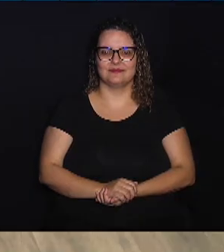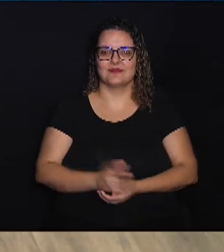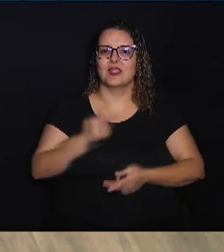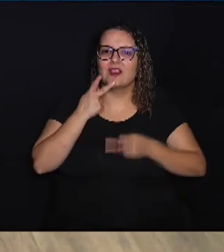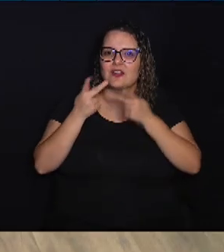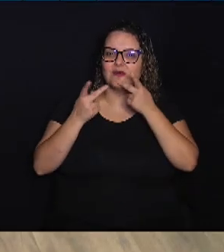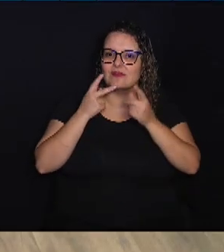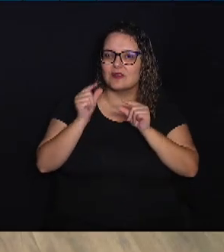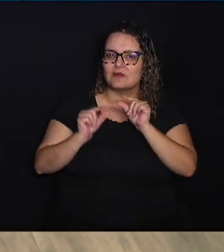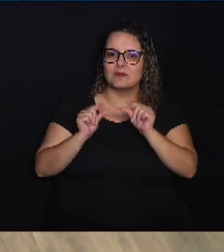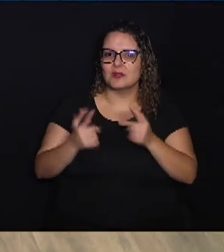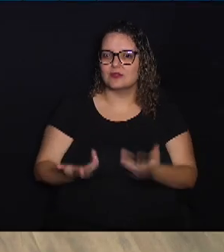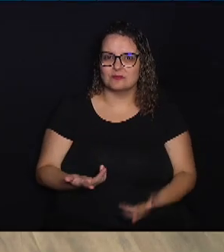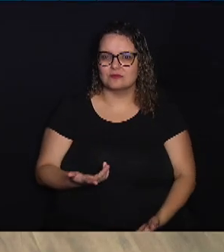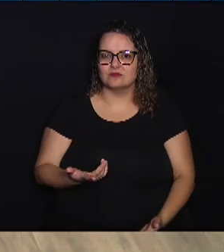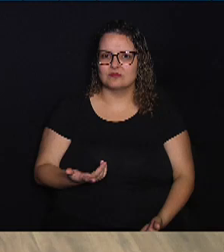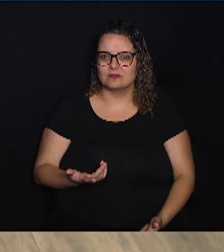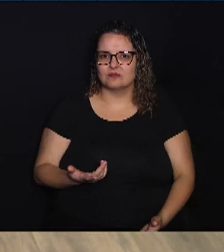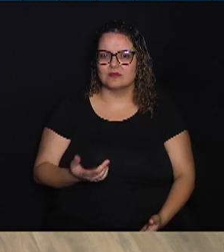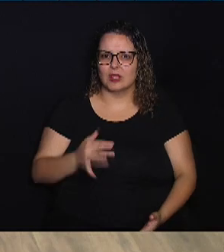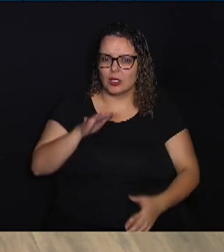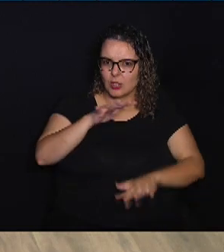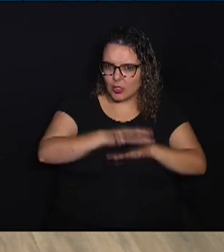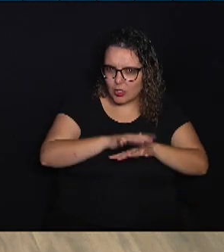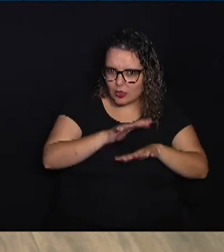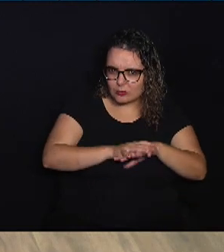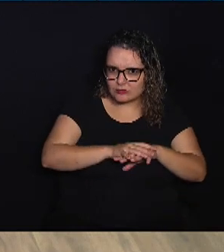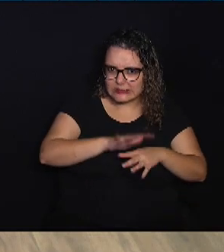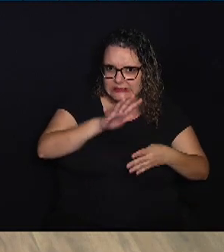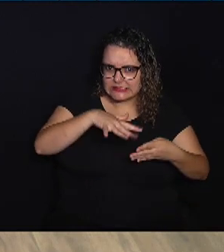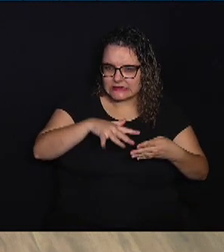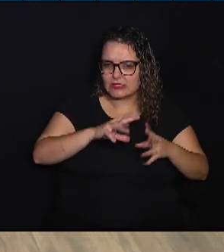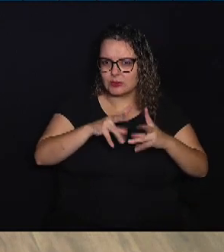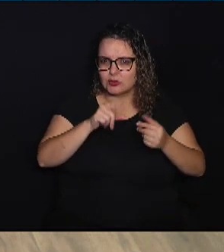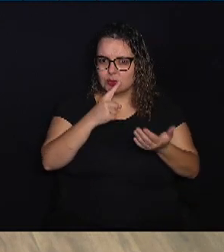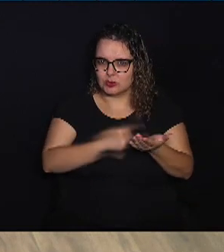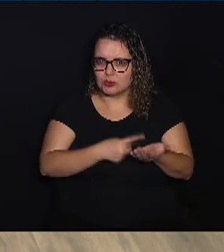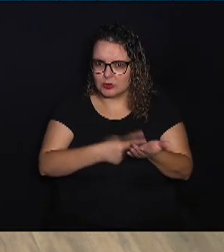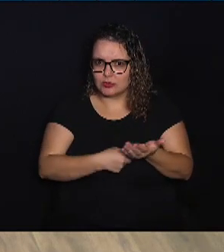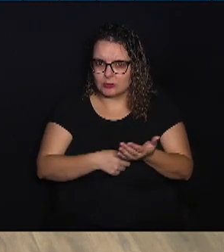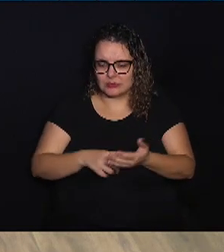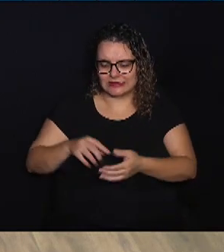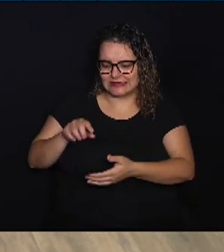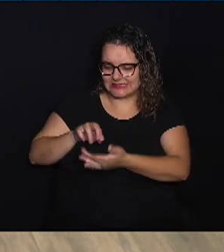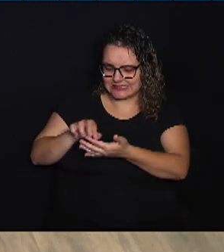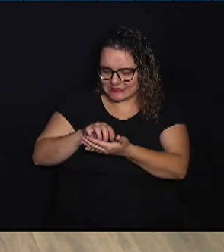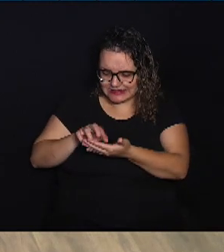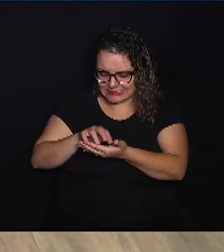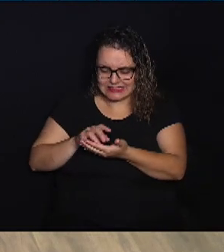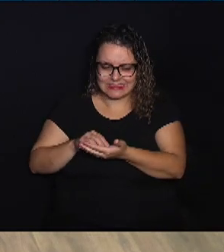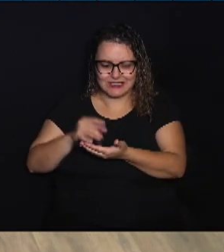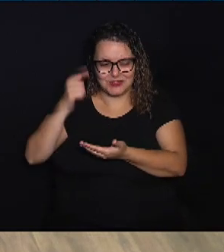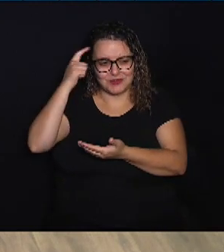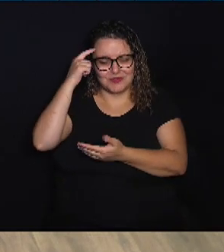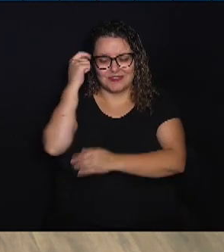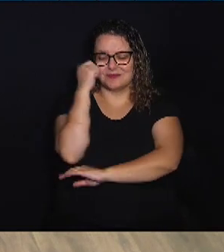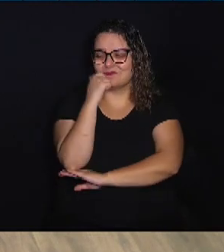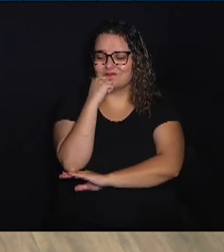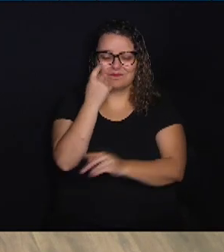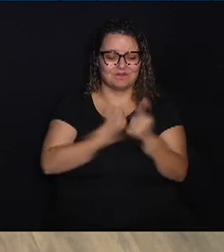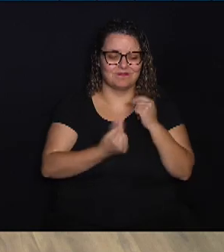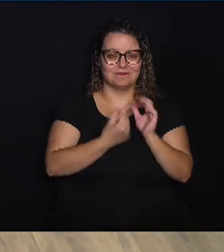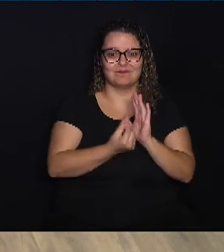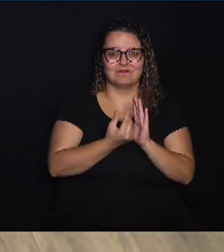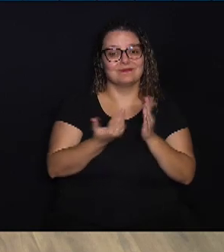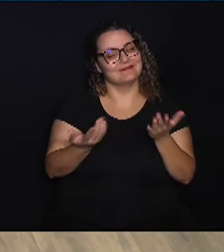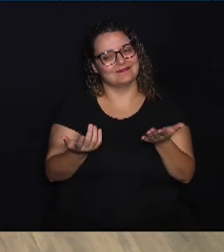pouquinho agora sobre contas. Está aí com tudo marcado? Está com a calculadora? Pensa aí no seu orçamento? É